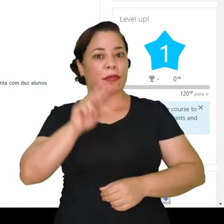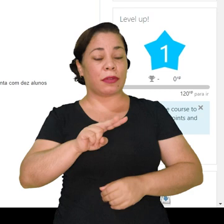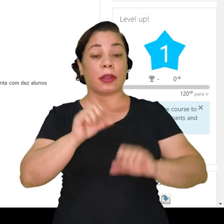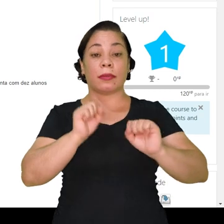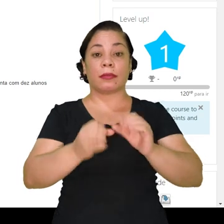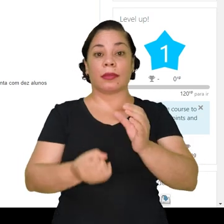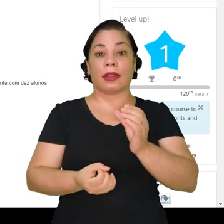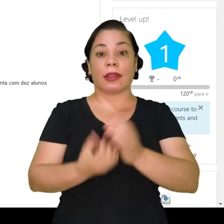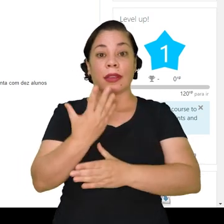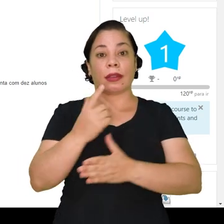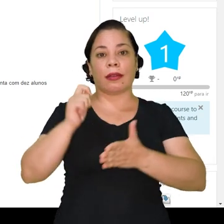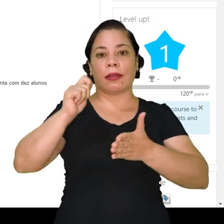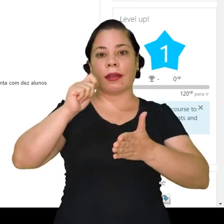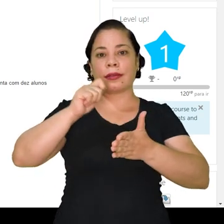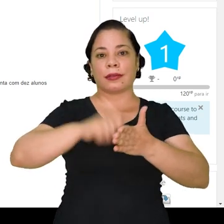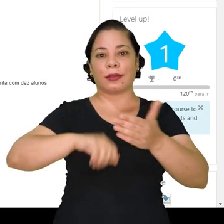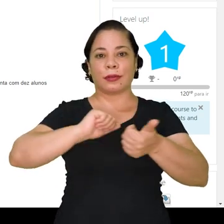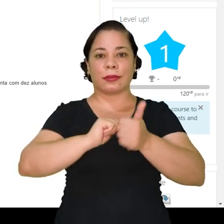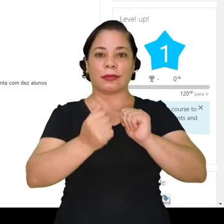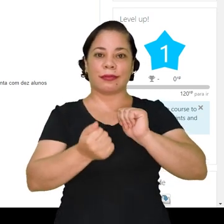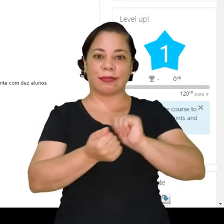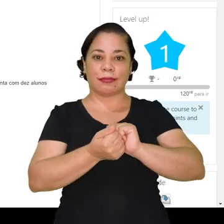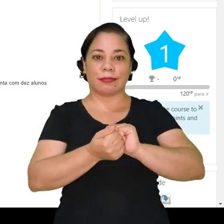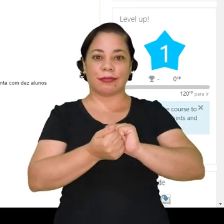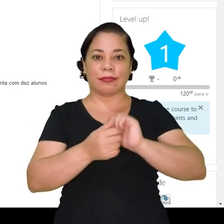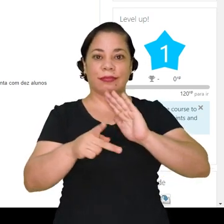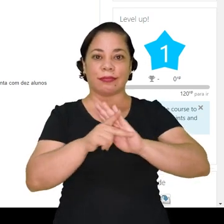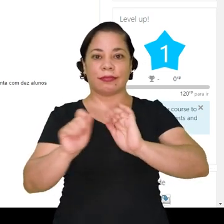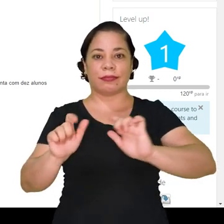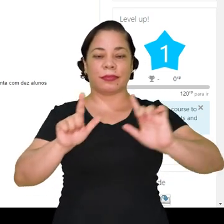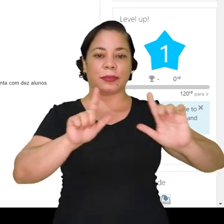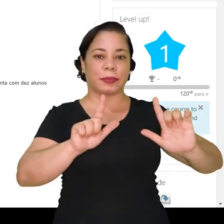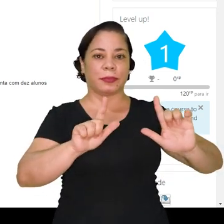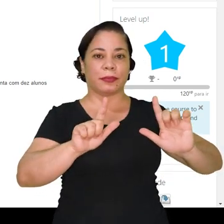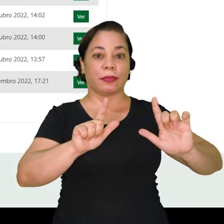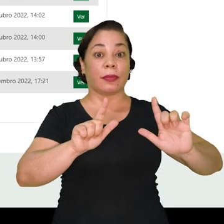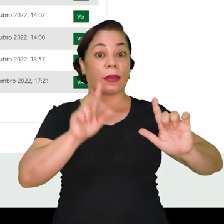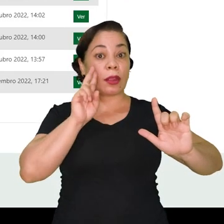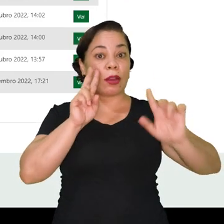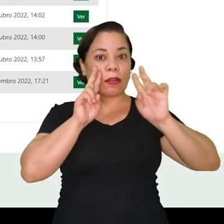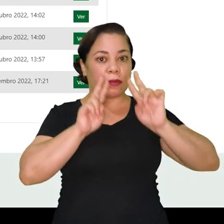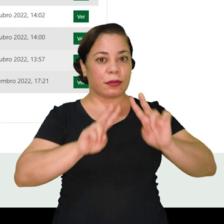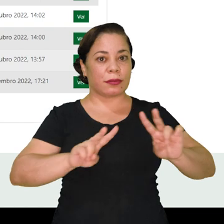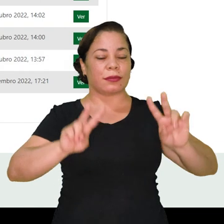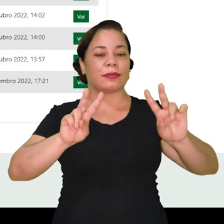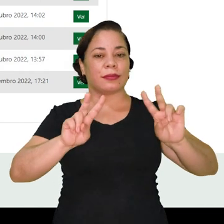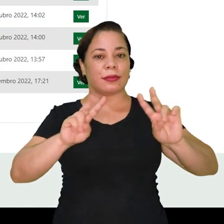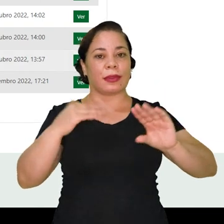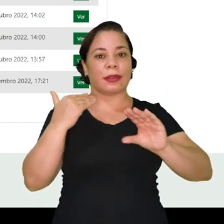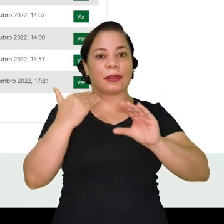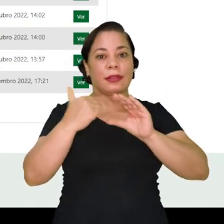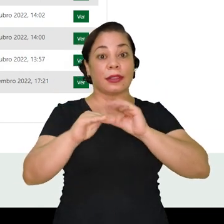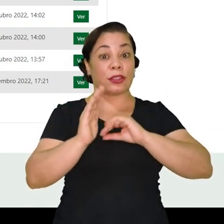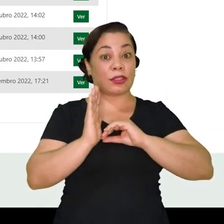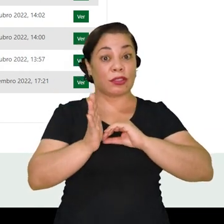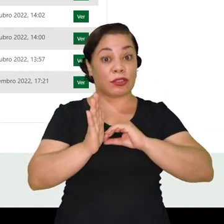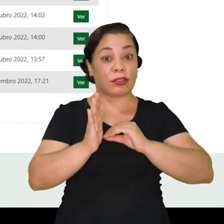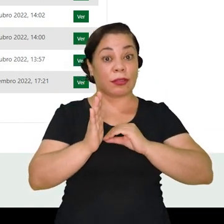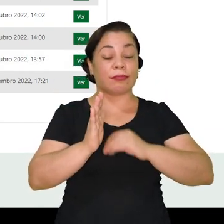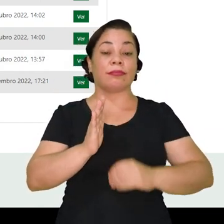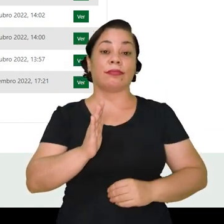pode também criar uma assinatura personalizada para esse bloco. Então, vamos aqui em visualizar mensagens enviadas.